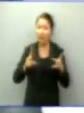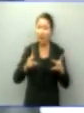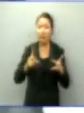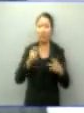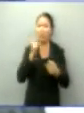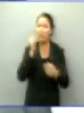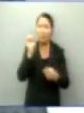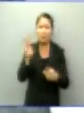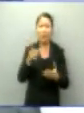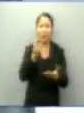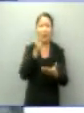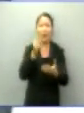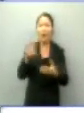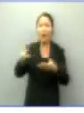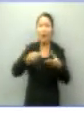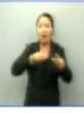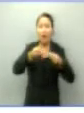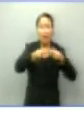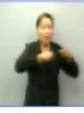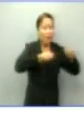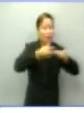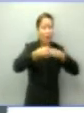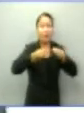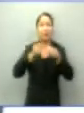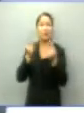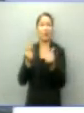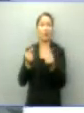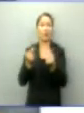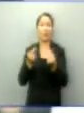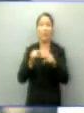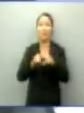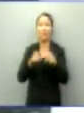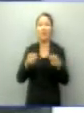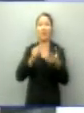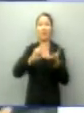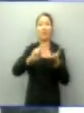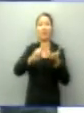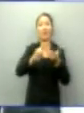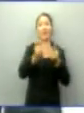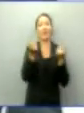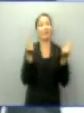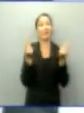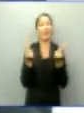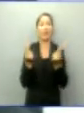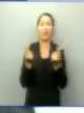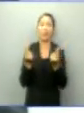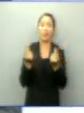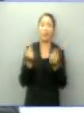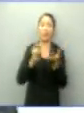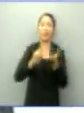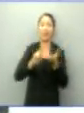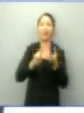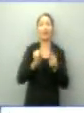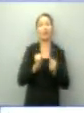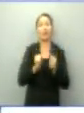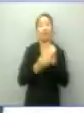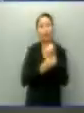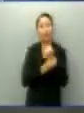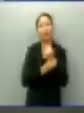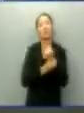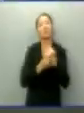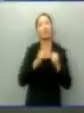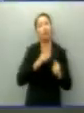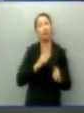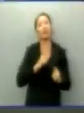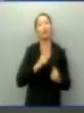ele capacidade de giro e de comercialização dos seus produtos para termos melhor arrecadação para fazer os investimentos necessários em segurança pública. Candidato Zé